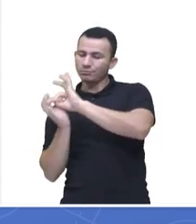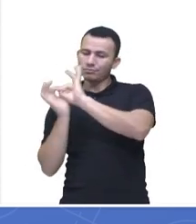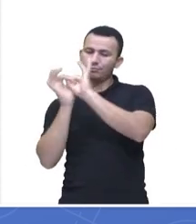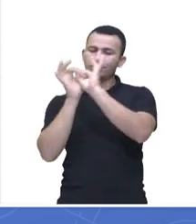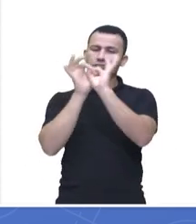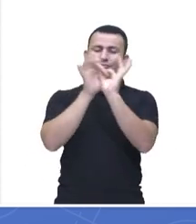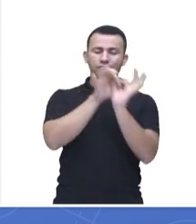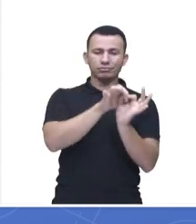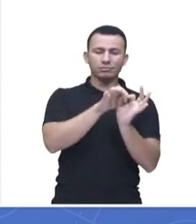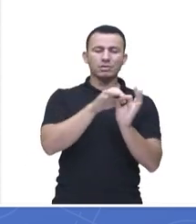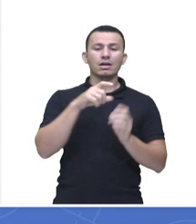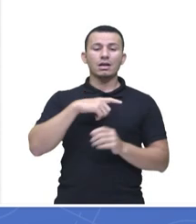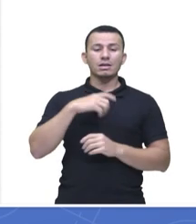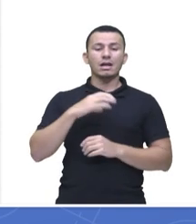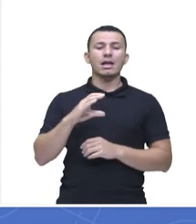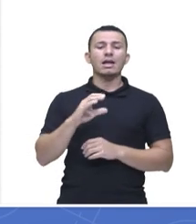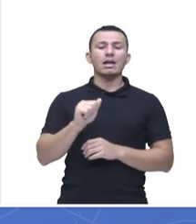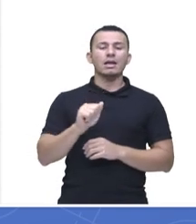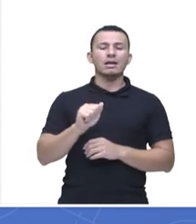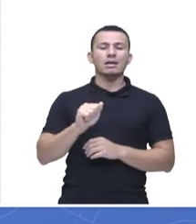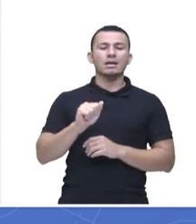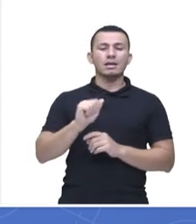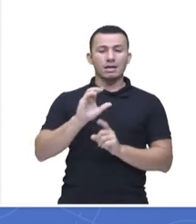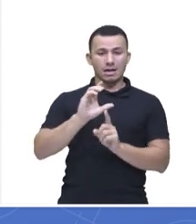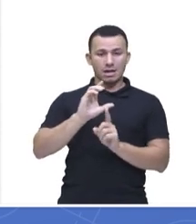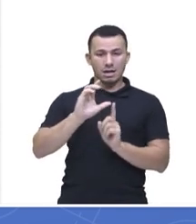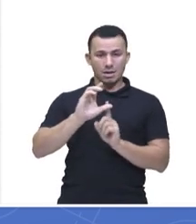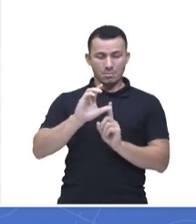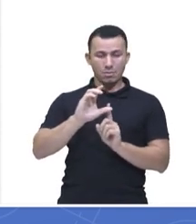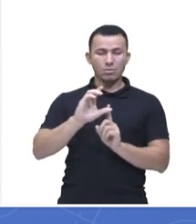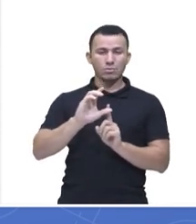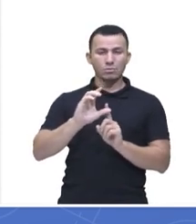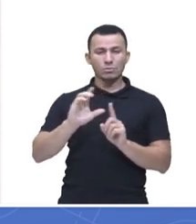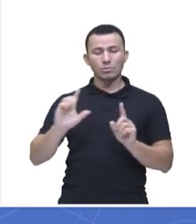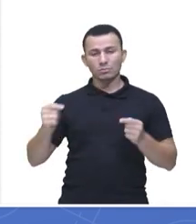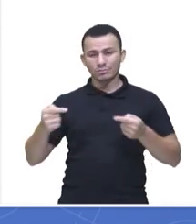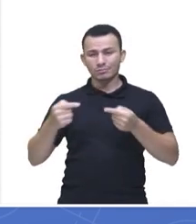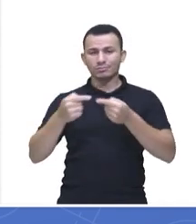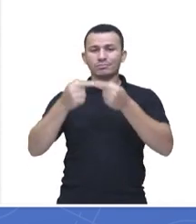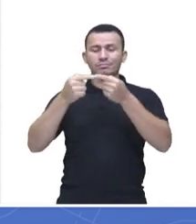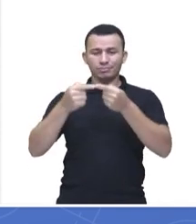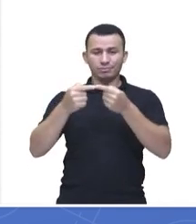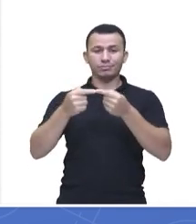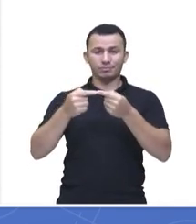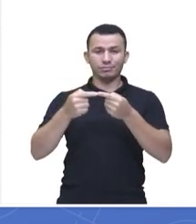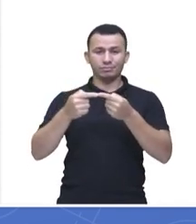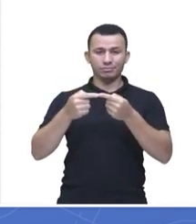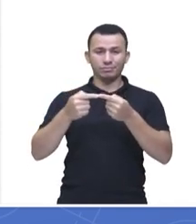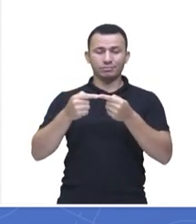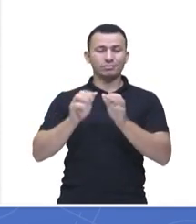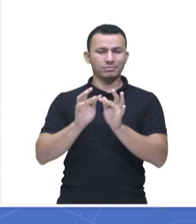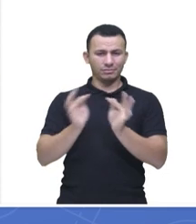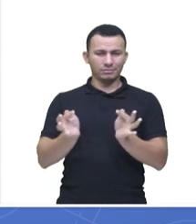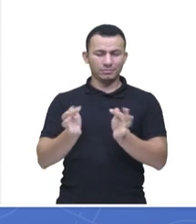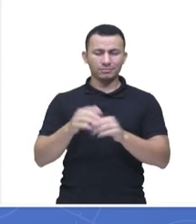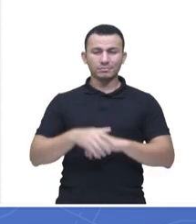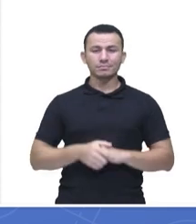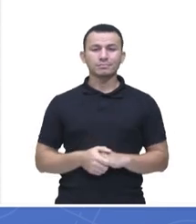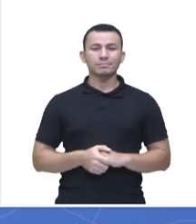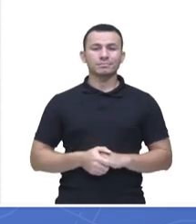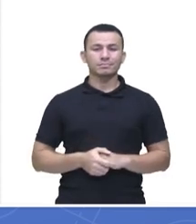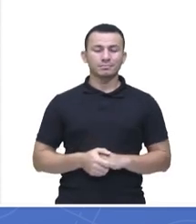carbonos ligados por ligações simples, tá?